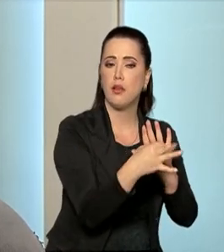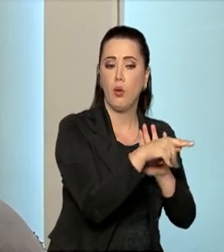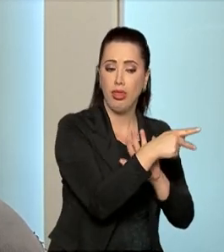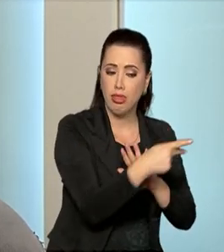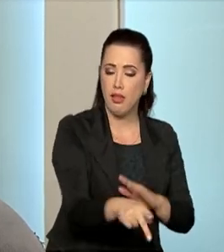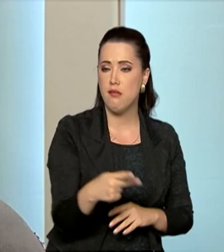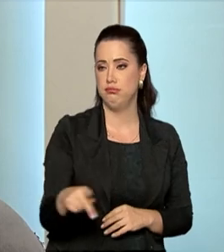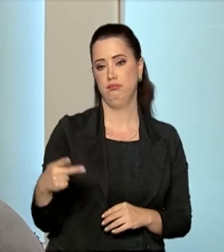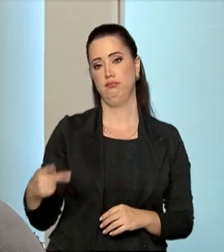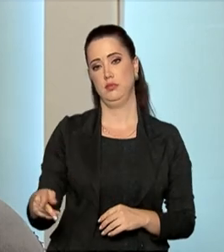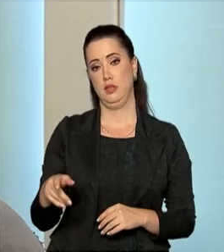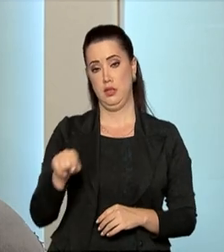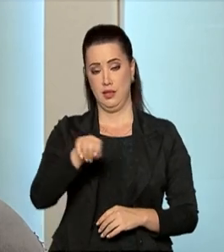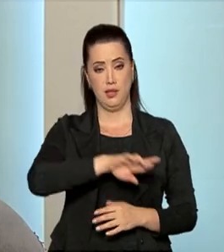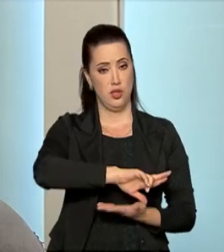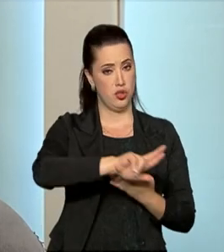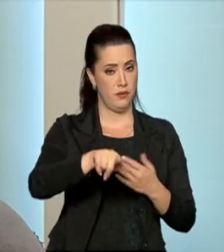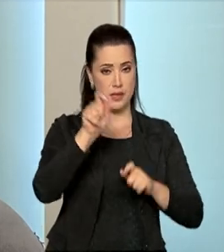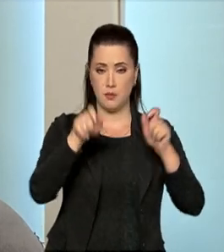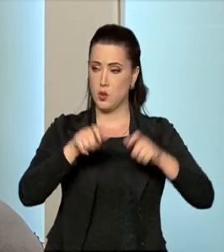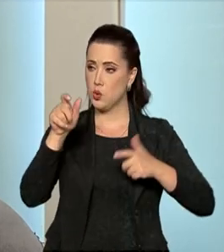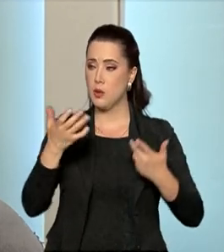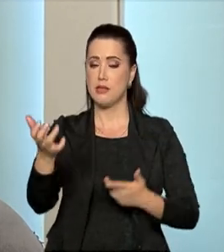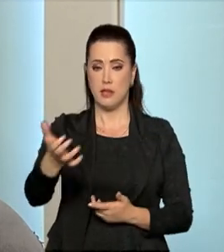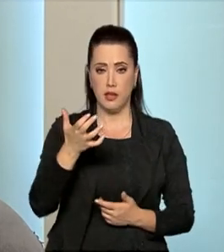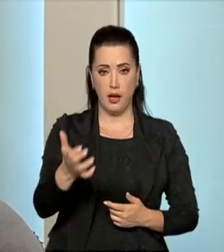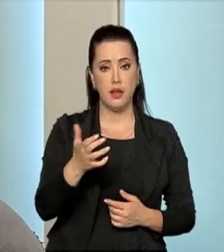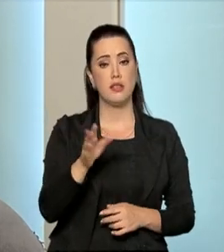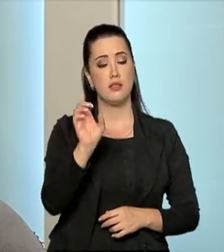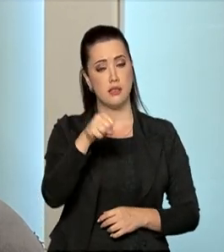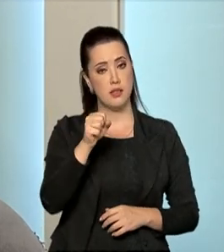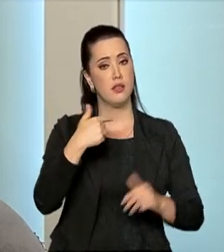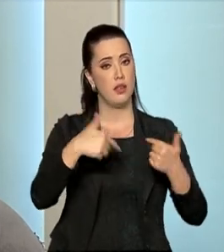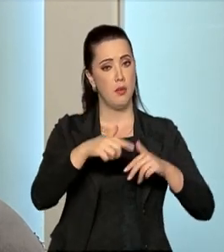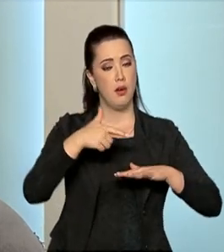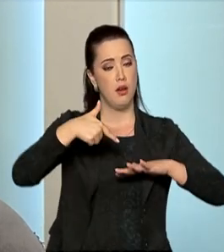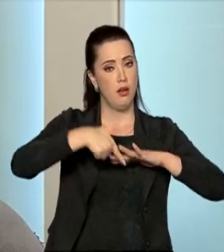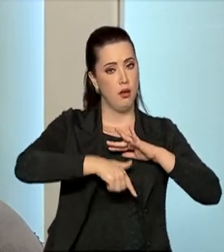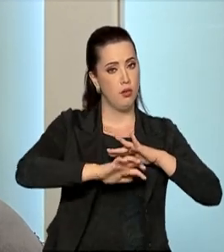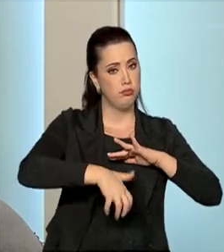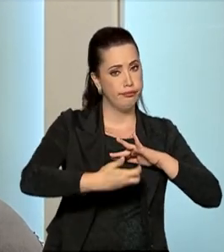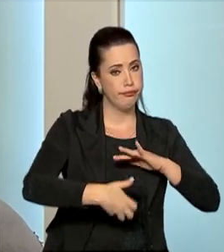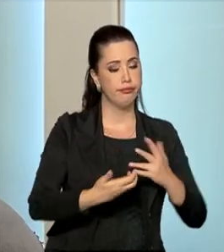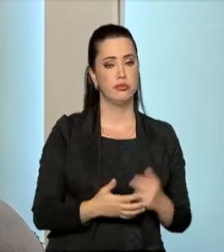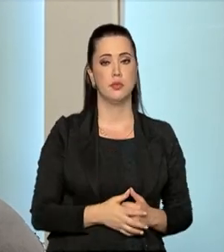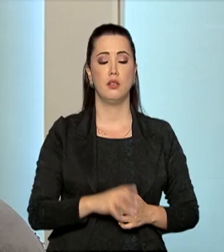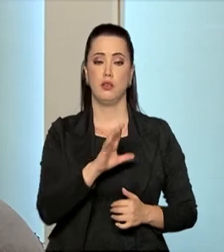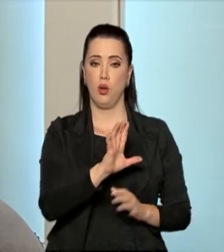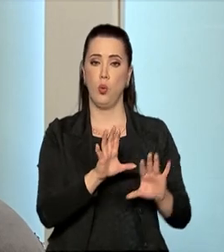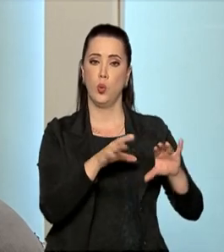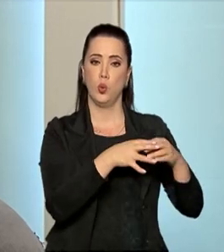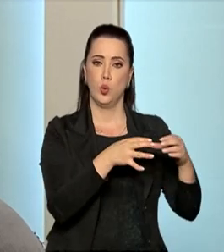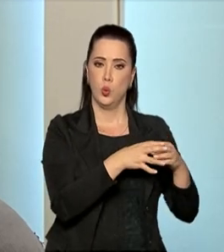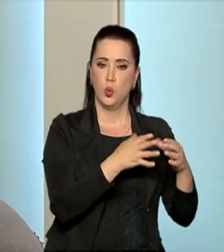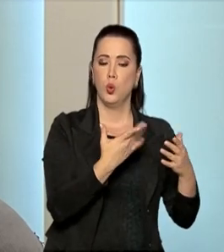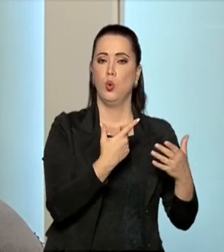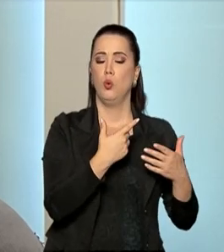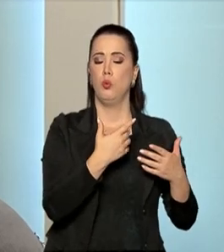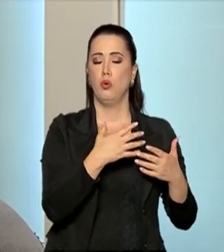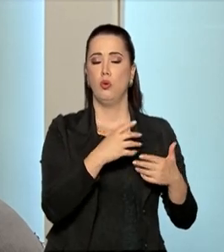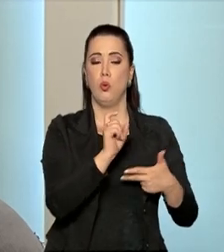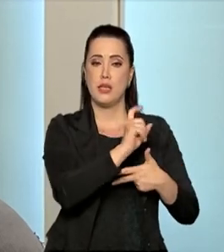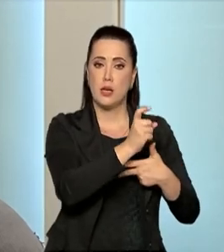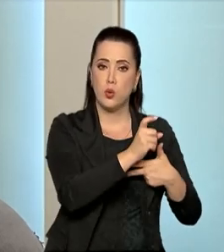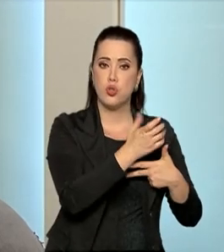na FUNAI que desejam a atividade de mineração. De modo que o Executivo, cumprindo inclusive um acordo do TCU,